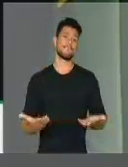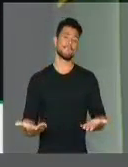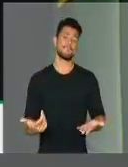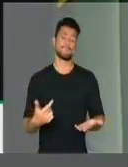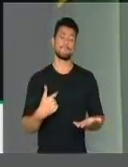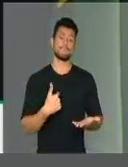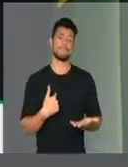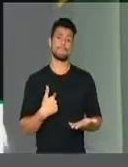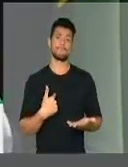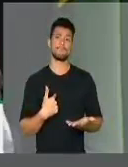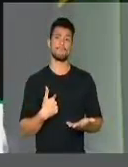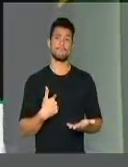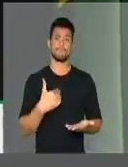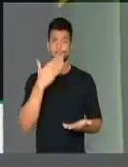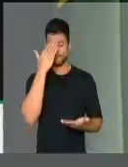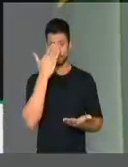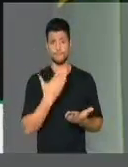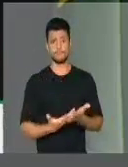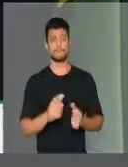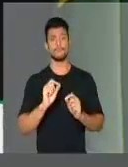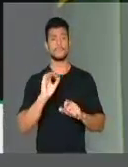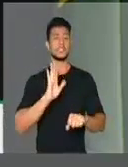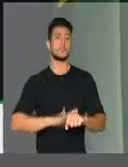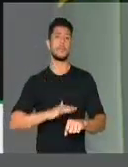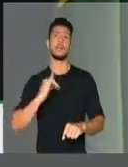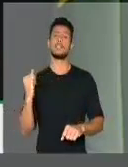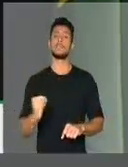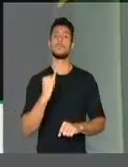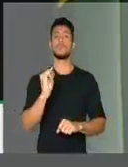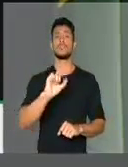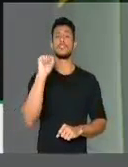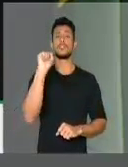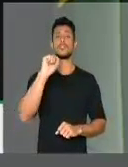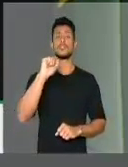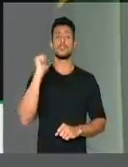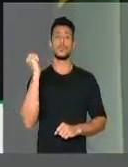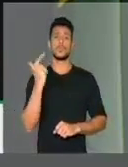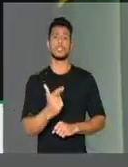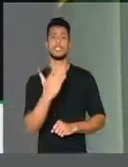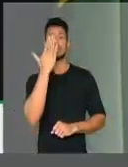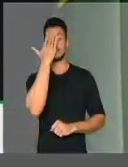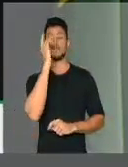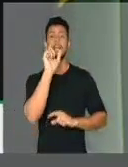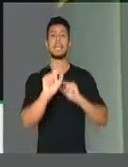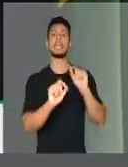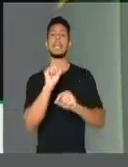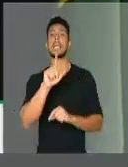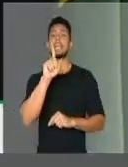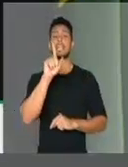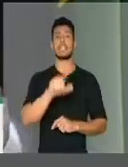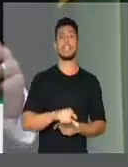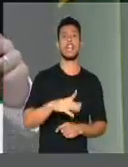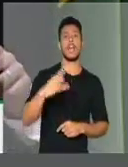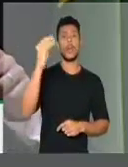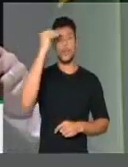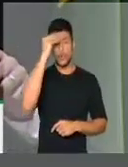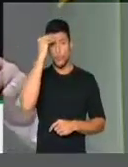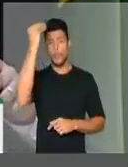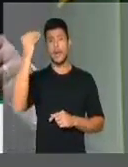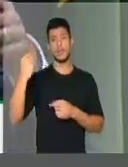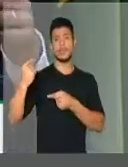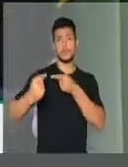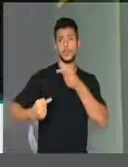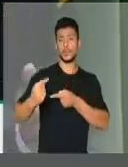juízo, mais importante que identificar quem patrocina essa política, quem